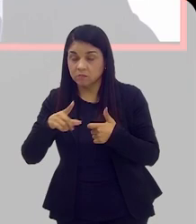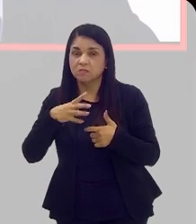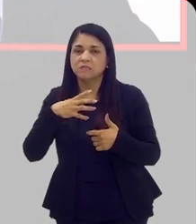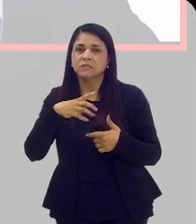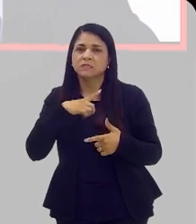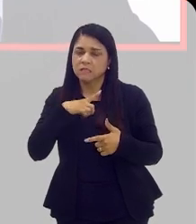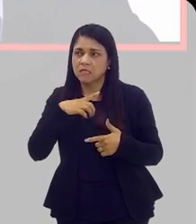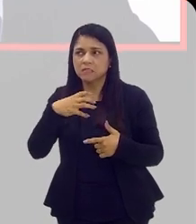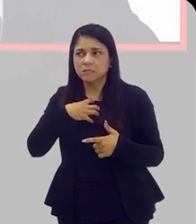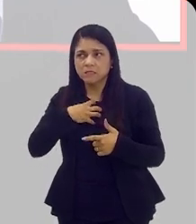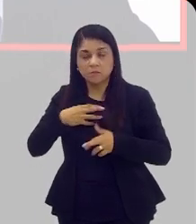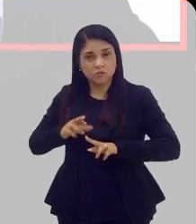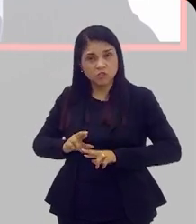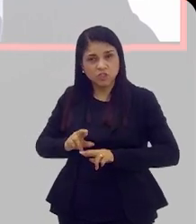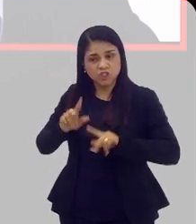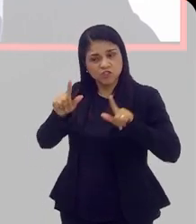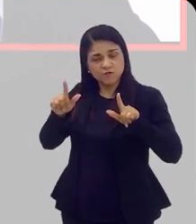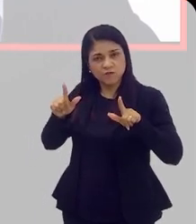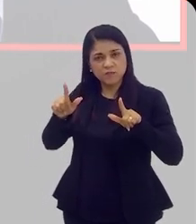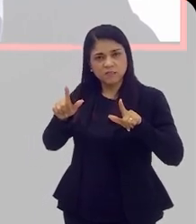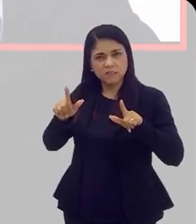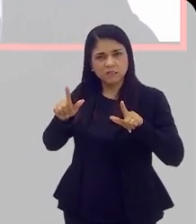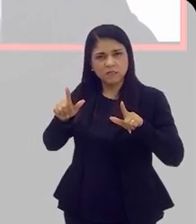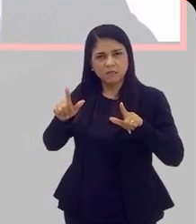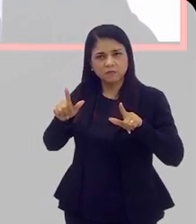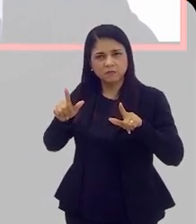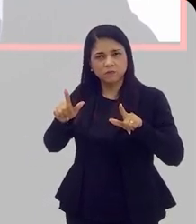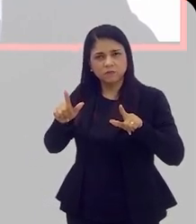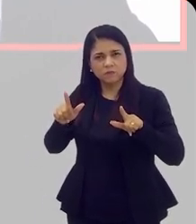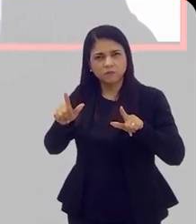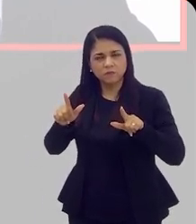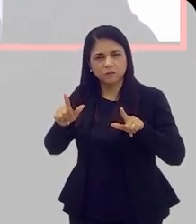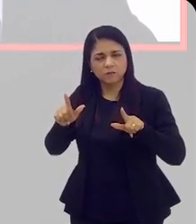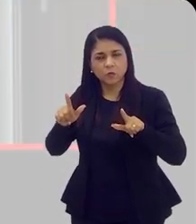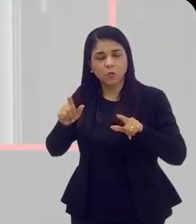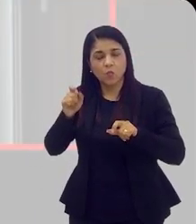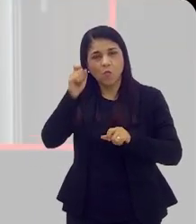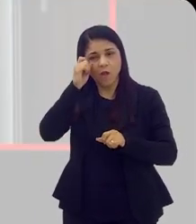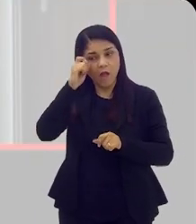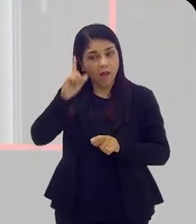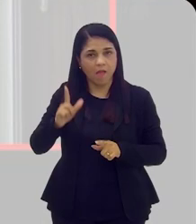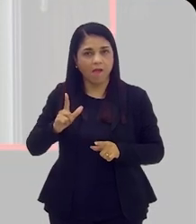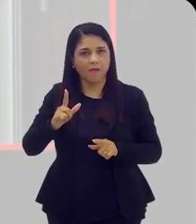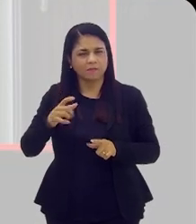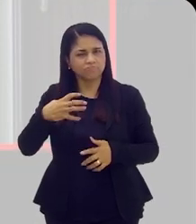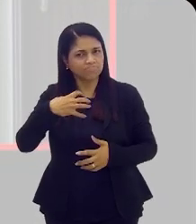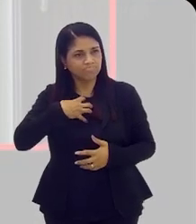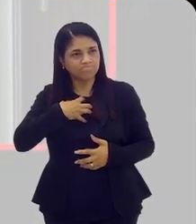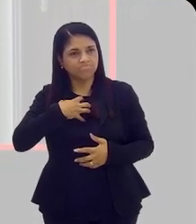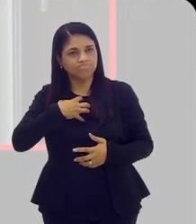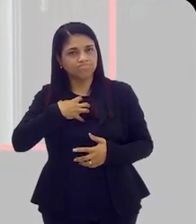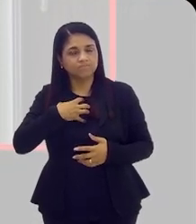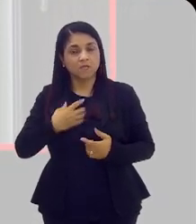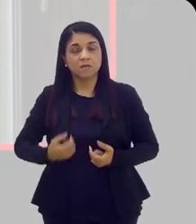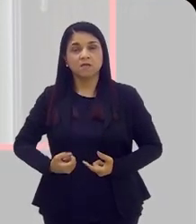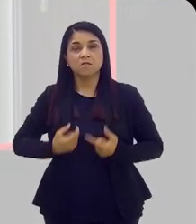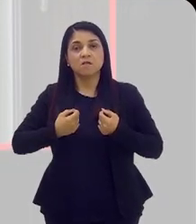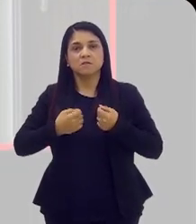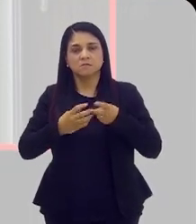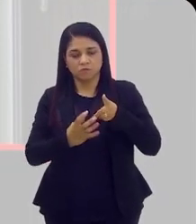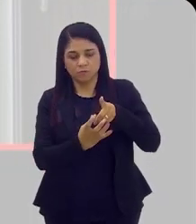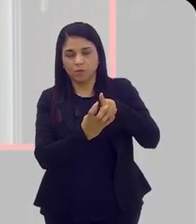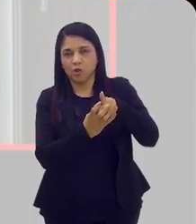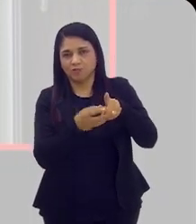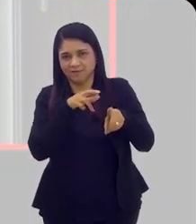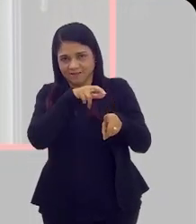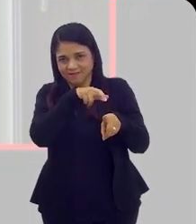existe algum sintoma diferenciado que seja um alerta maior para o